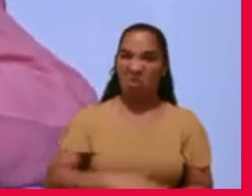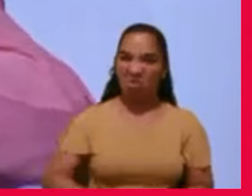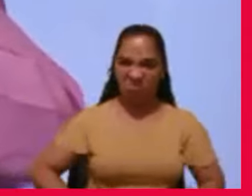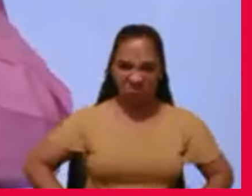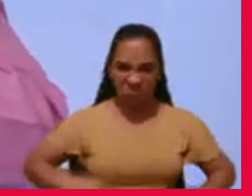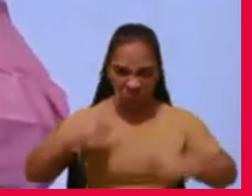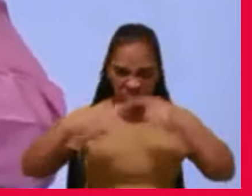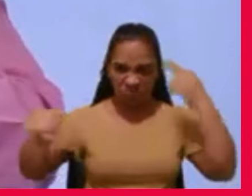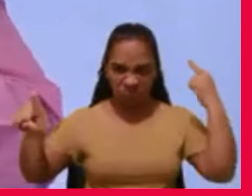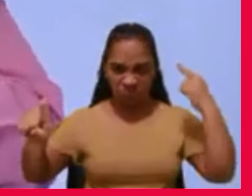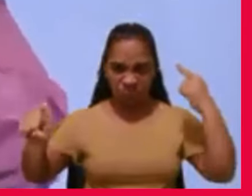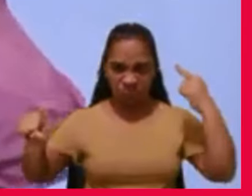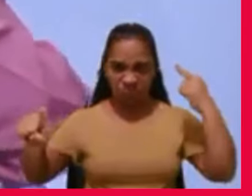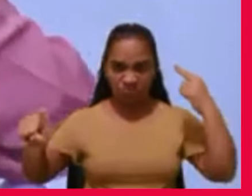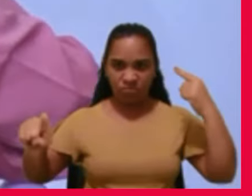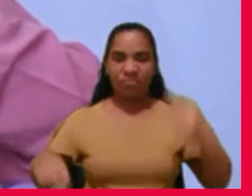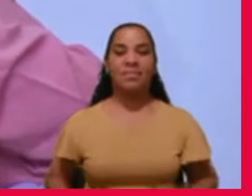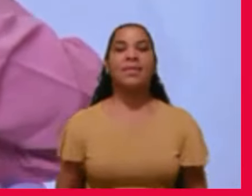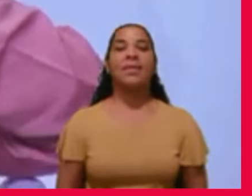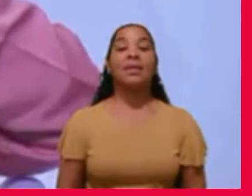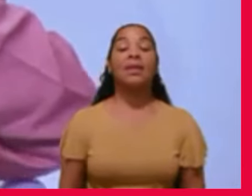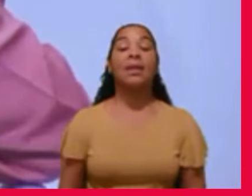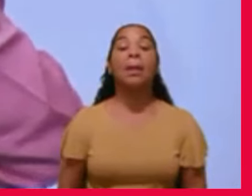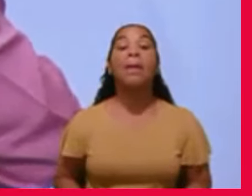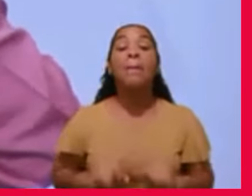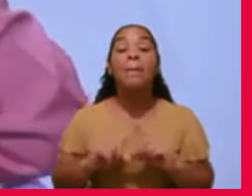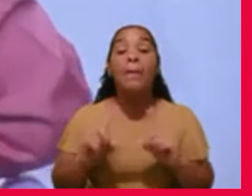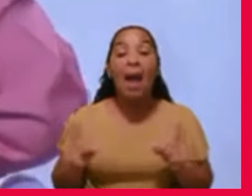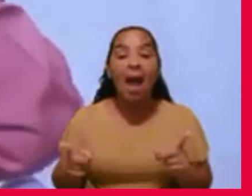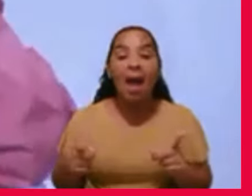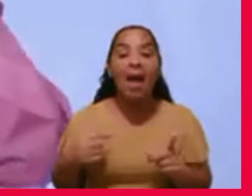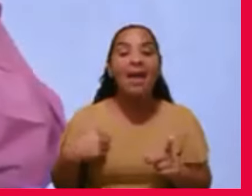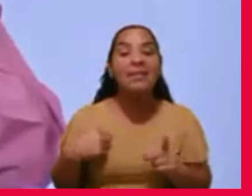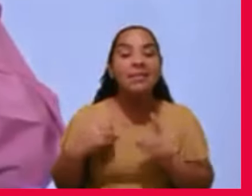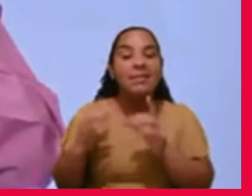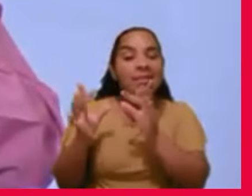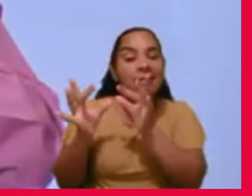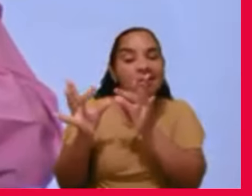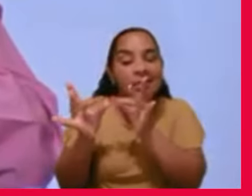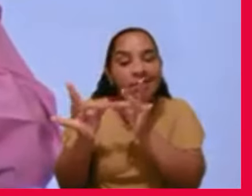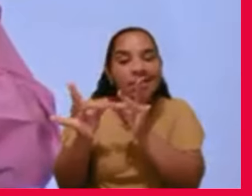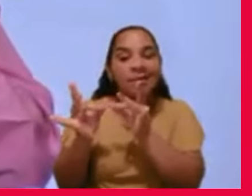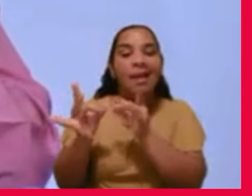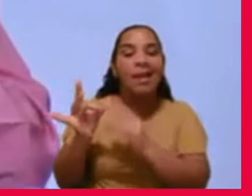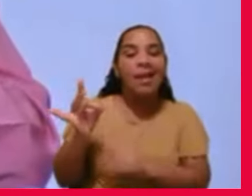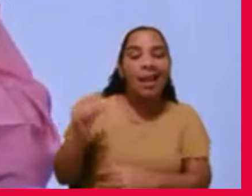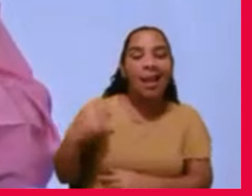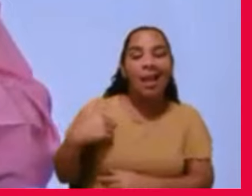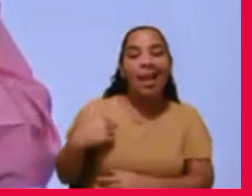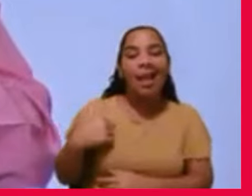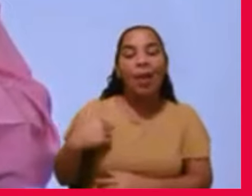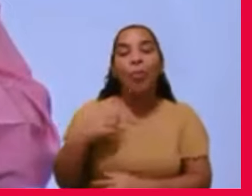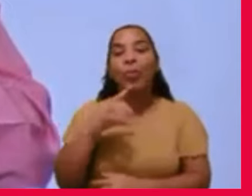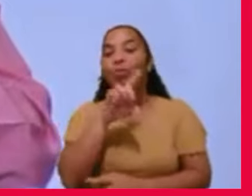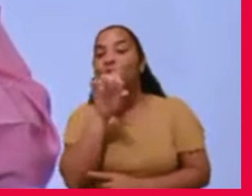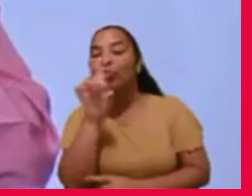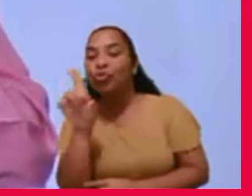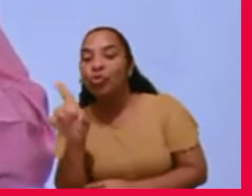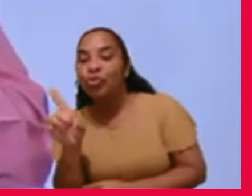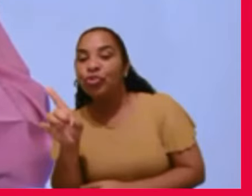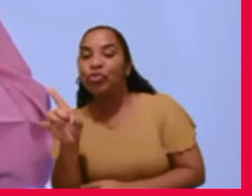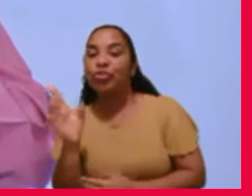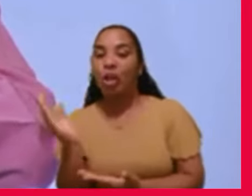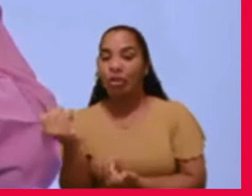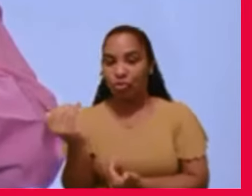então, não tinha jeito, mas como eu tinha certa intimidade, ainda garoto, um dia eu disse